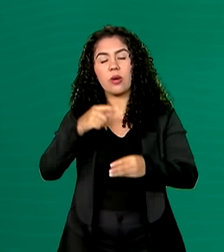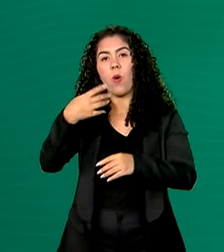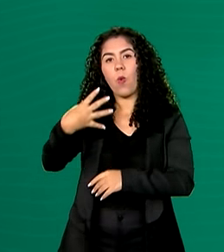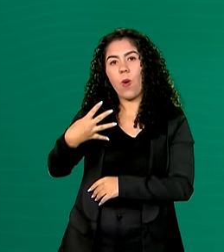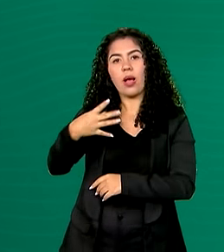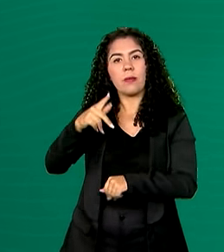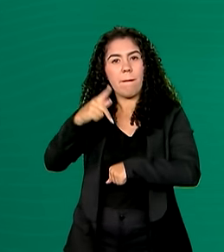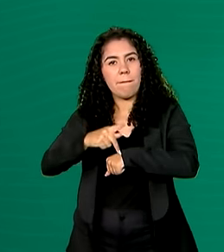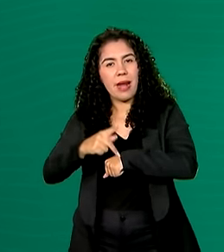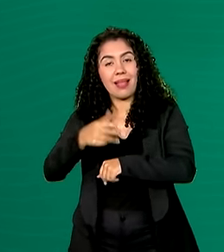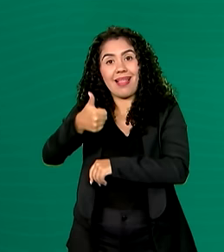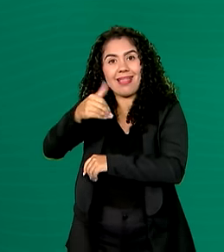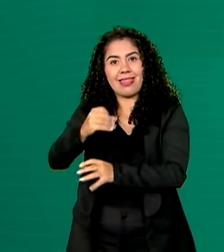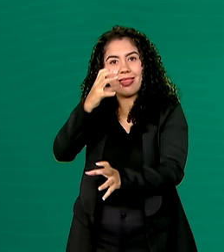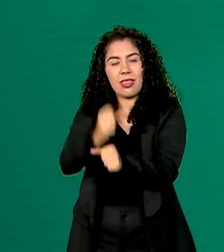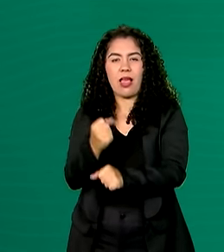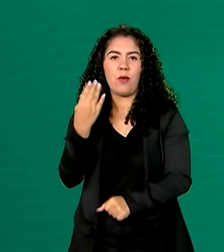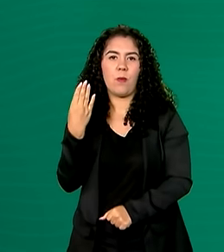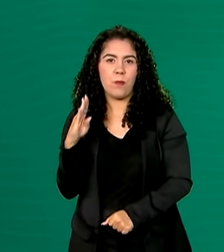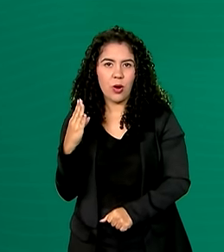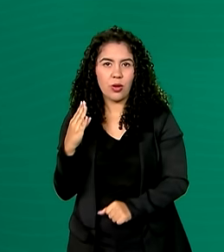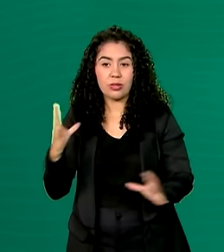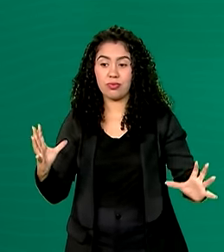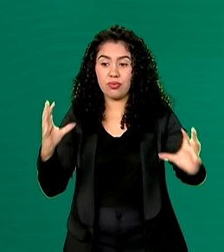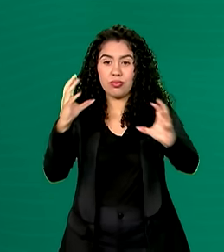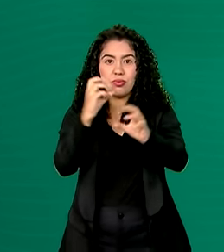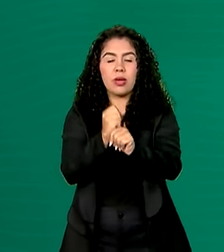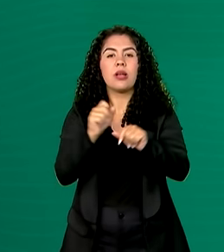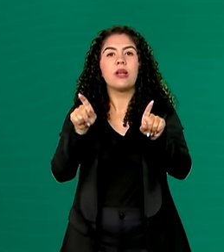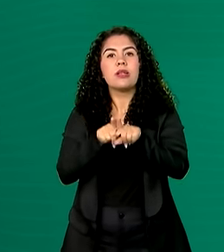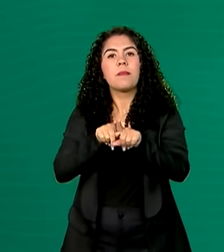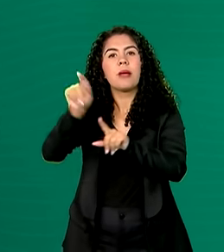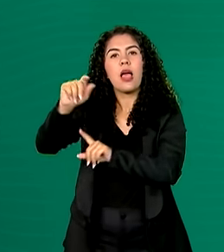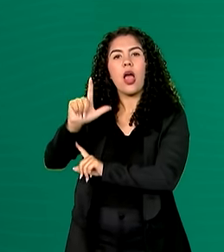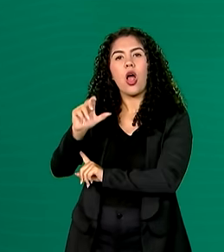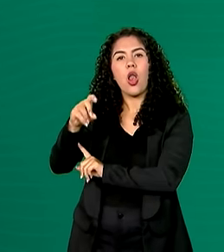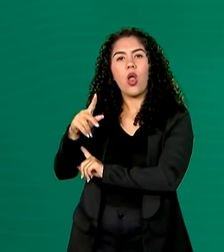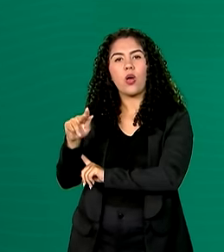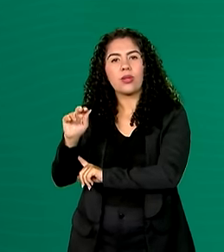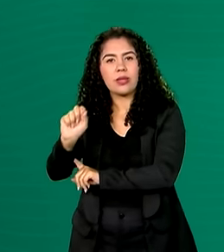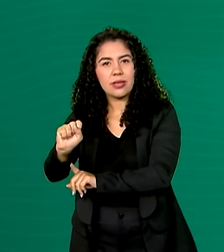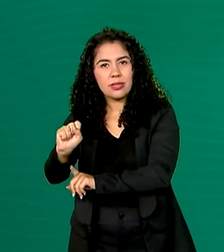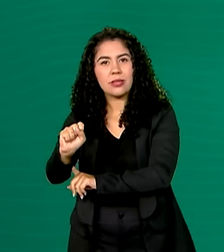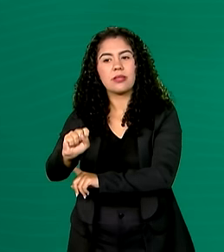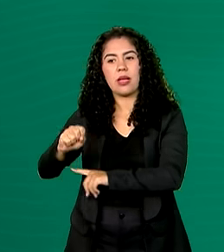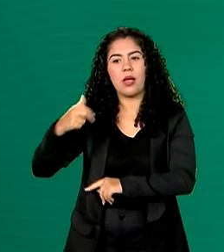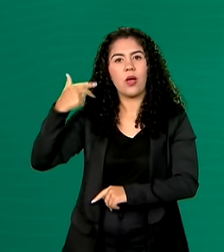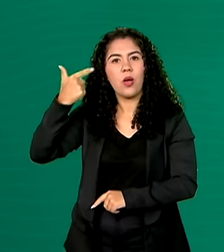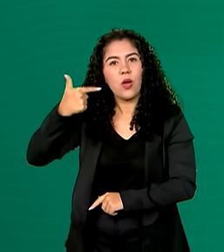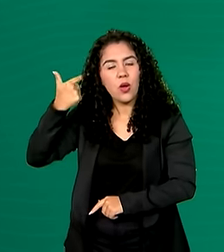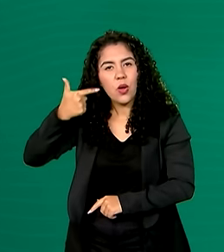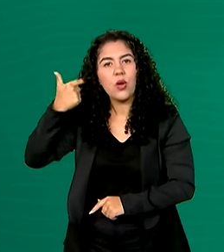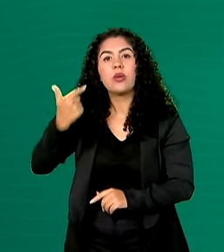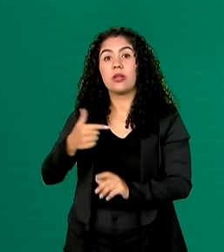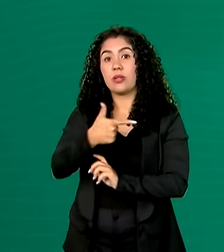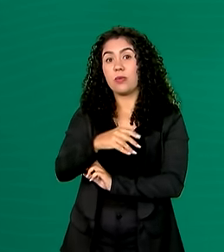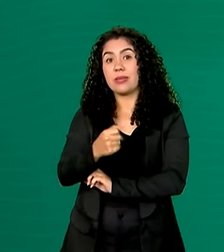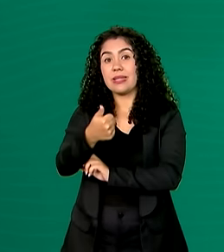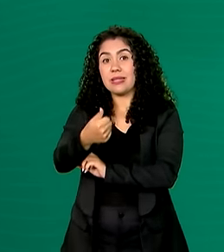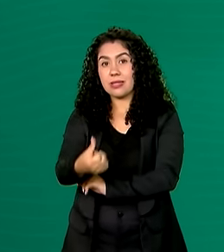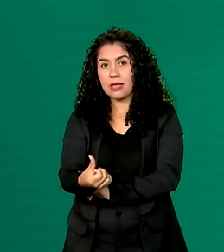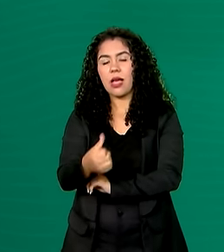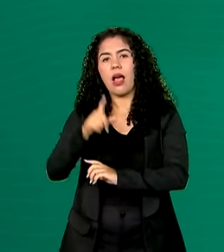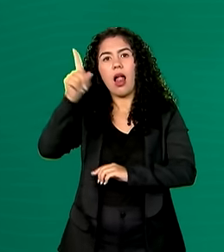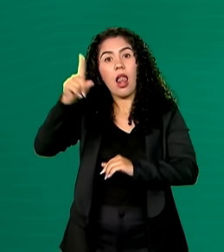e 10 bronzes. O número total se manteve em Londres 2012. Em 2016, durante os Jogos Olímpicos do Rio,